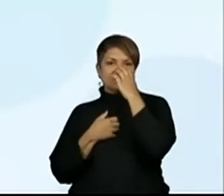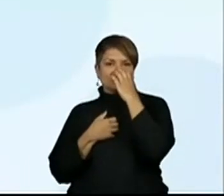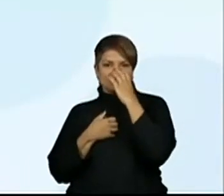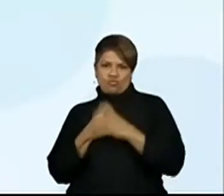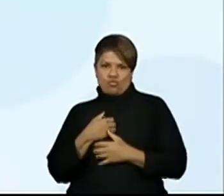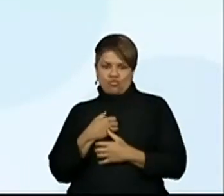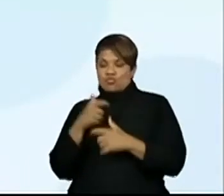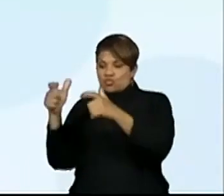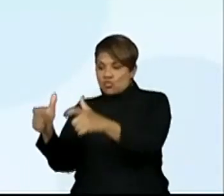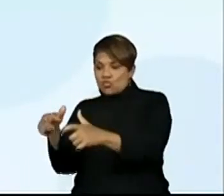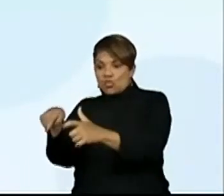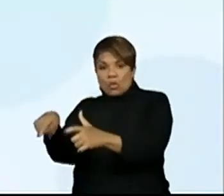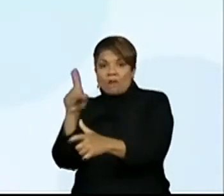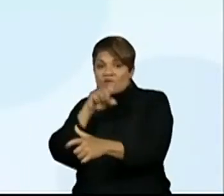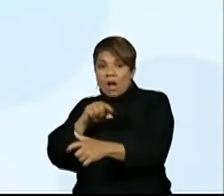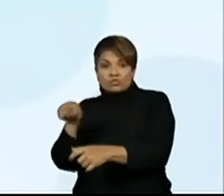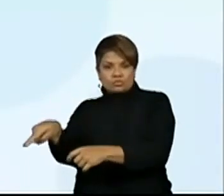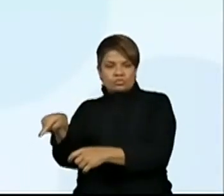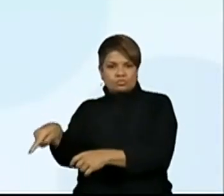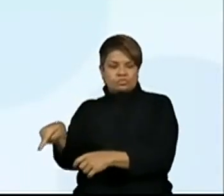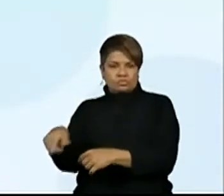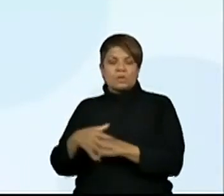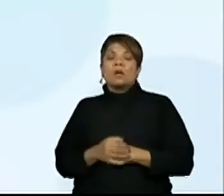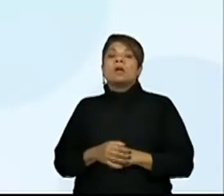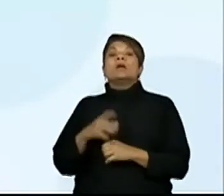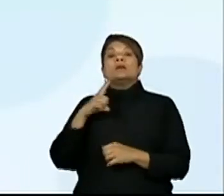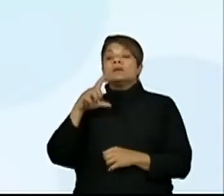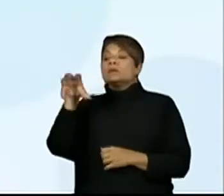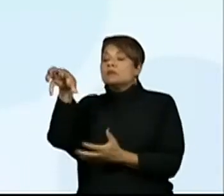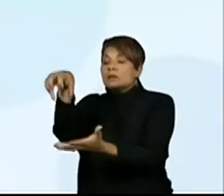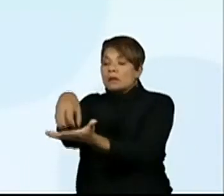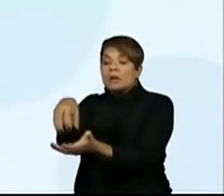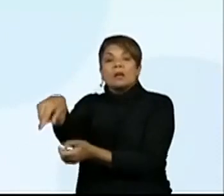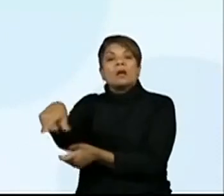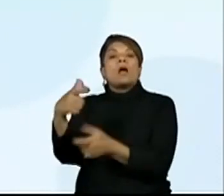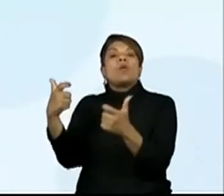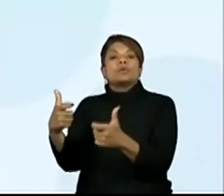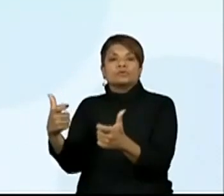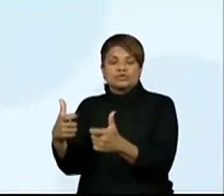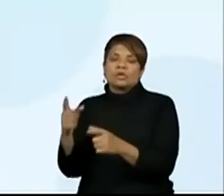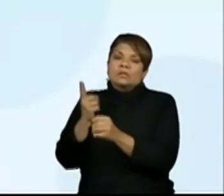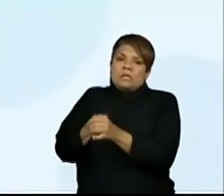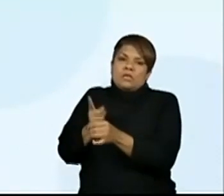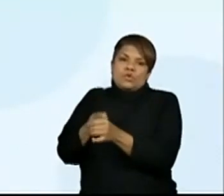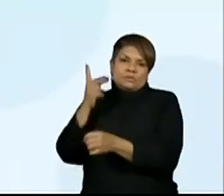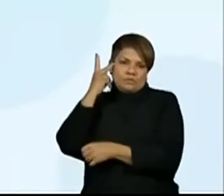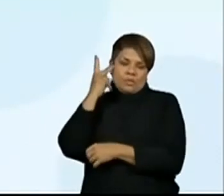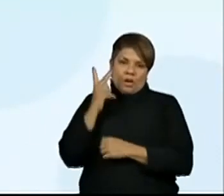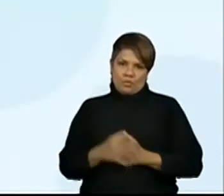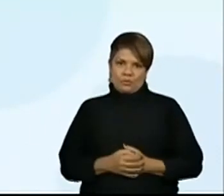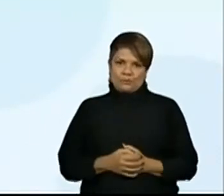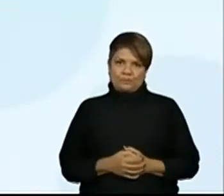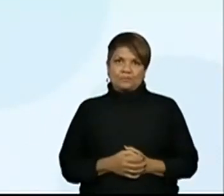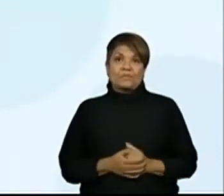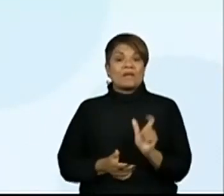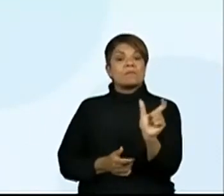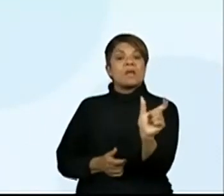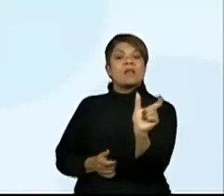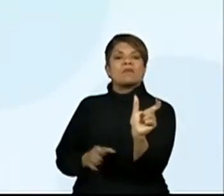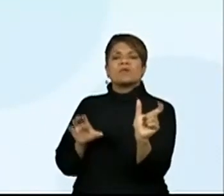canil clandestino, situado no interior de São Paulo. A palavra